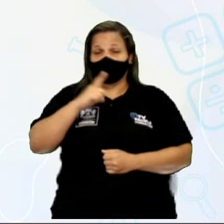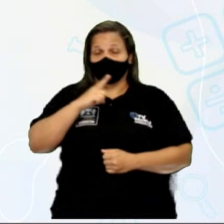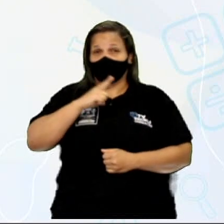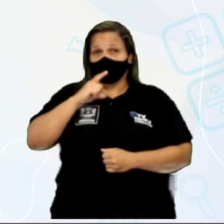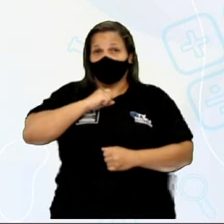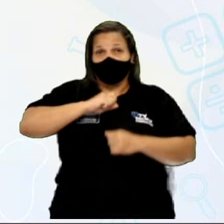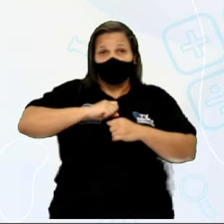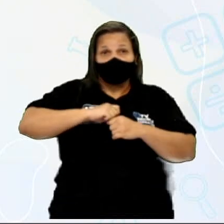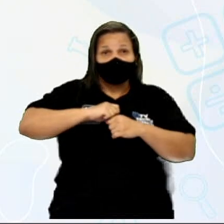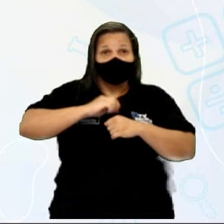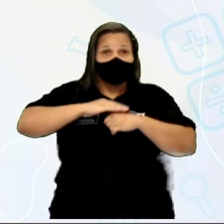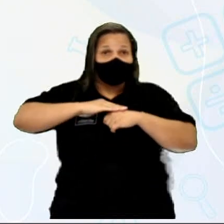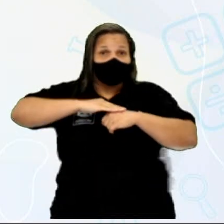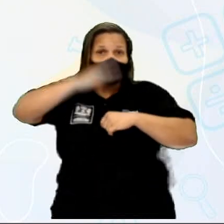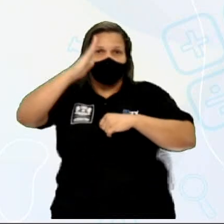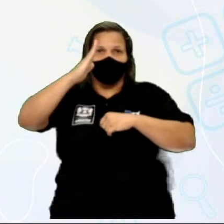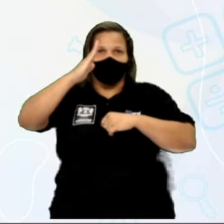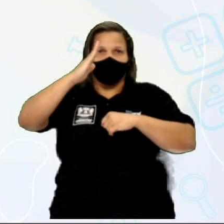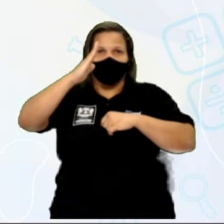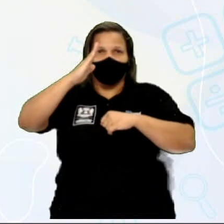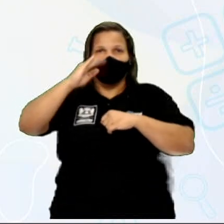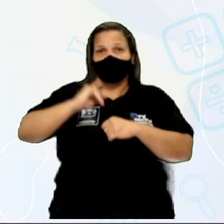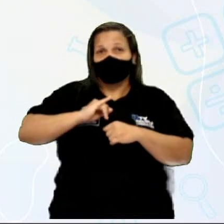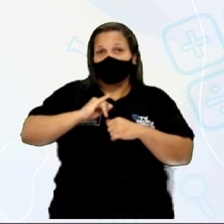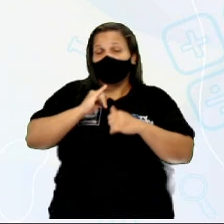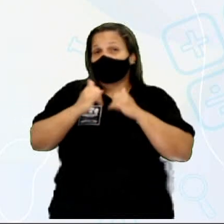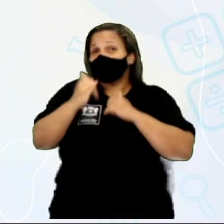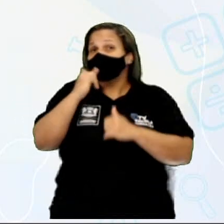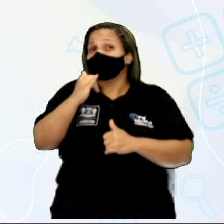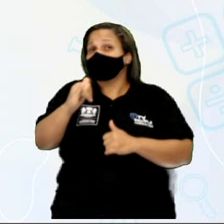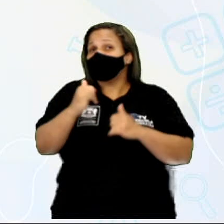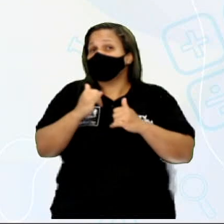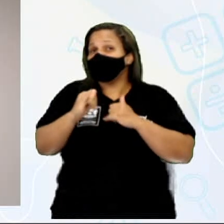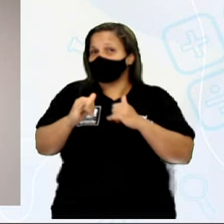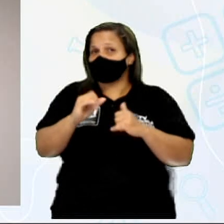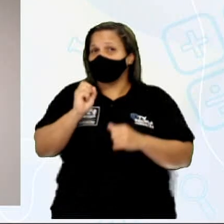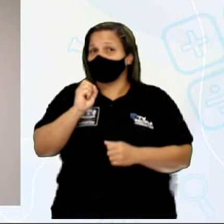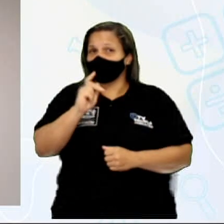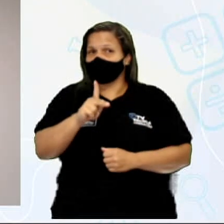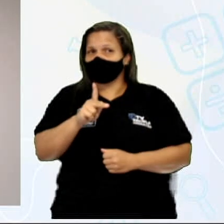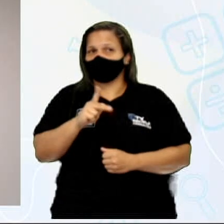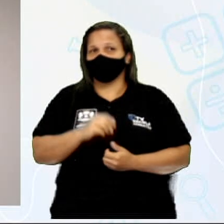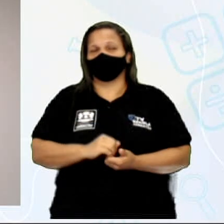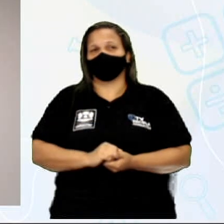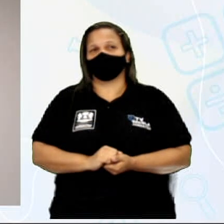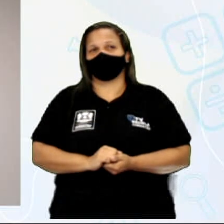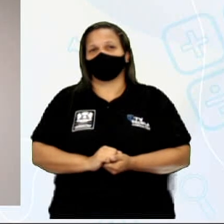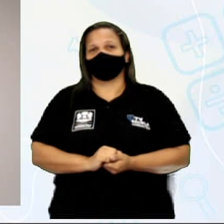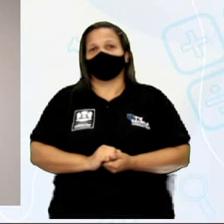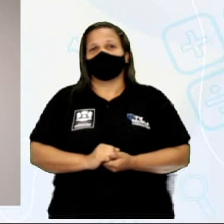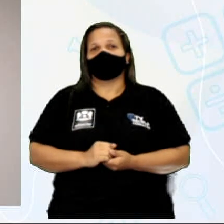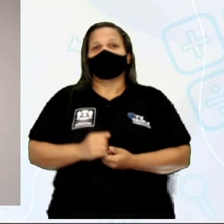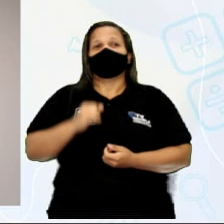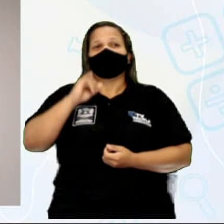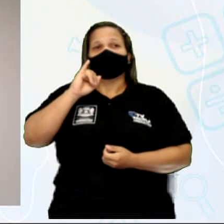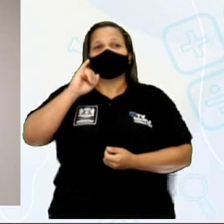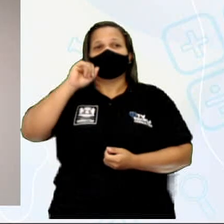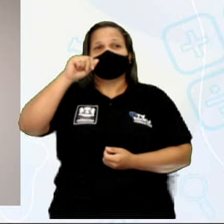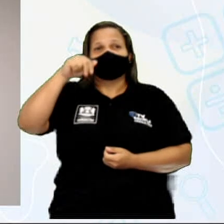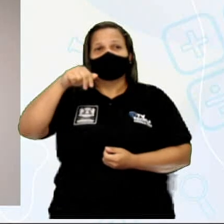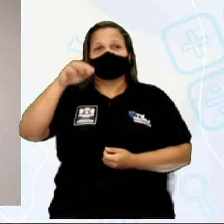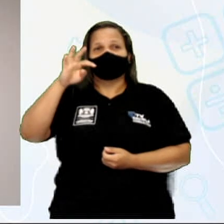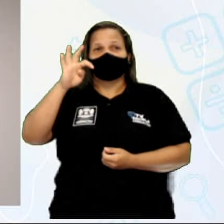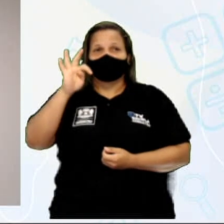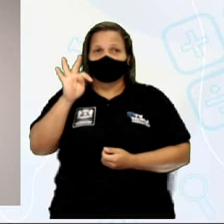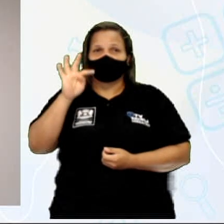geralmente, tá? Então, essa força, ela vai ser chamada de voltagem. Já a intensidade de